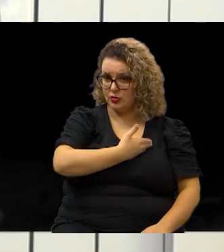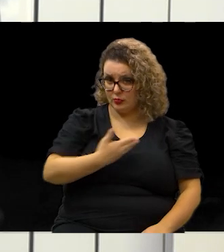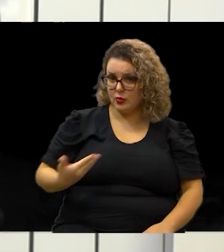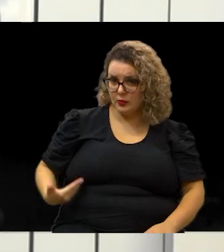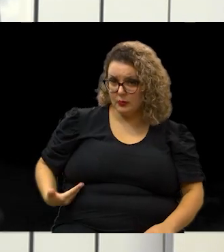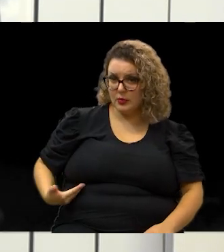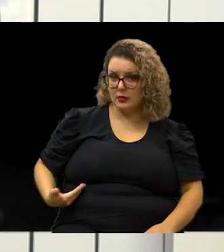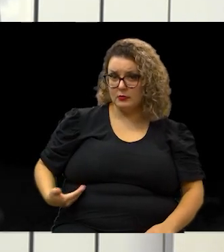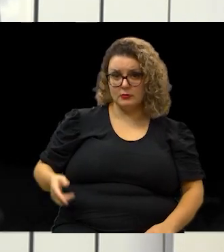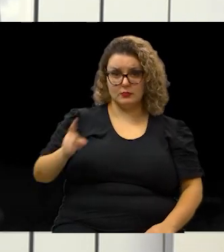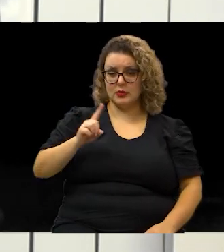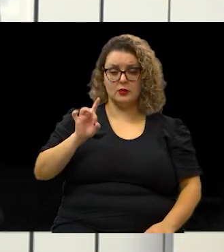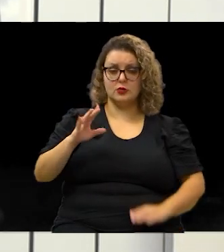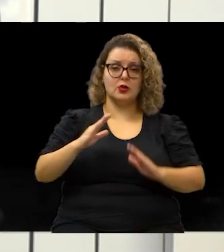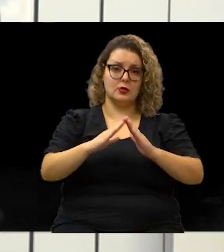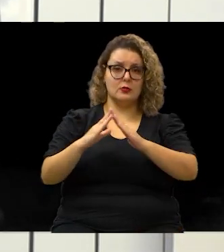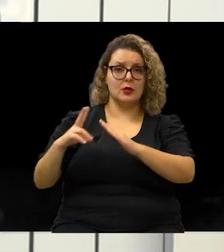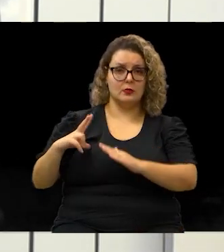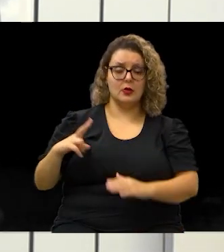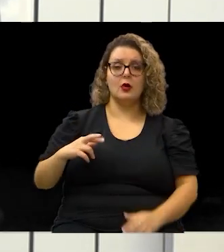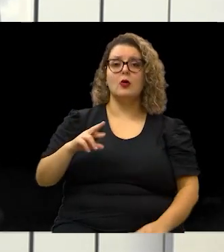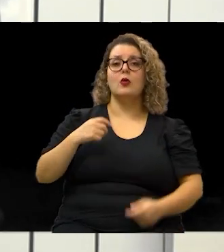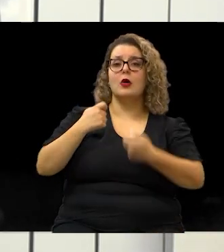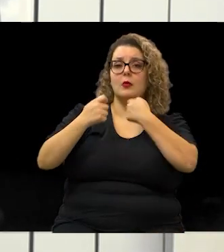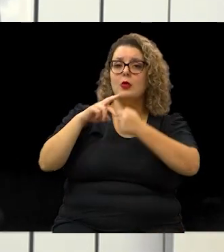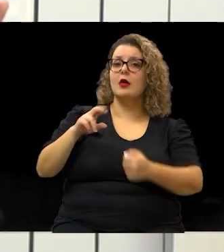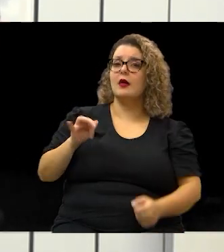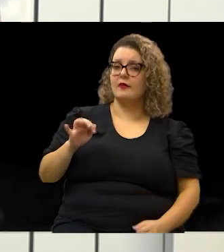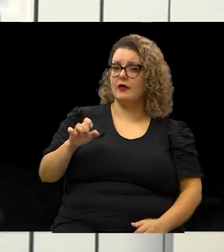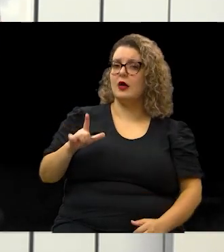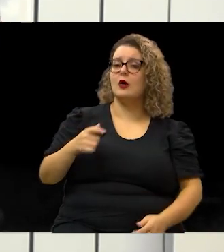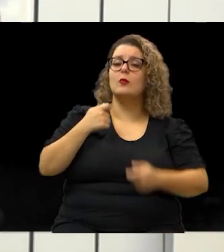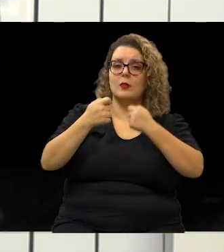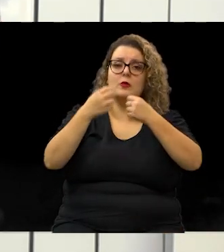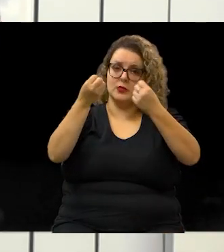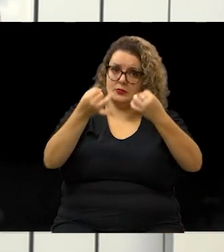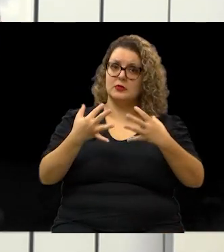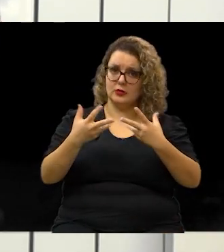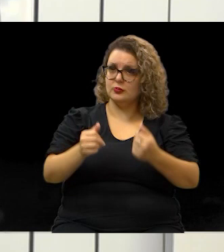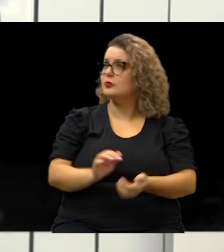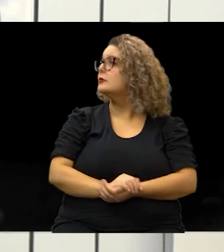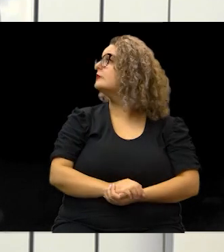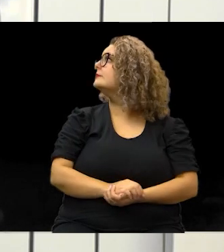repórter Rafael Turati fez uma reportagem explicando tudo.